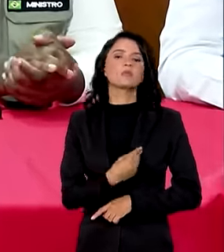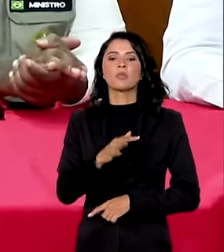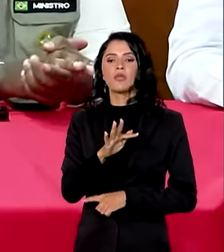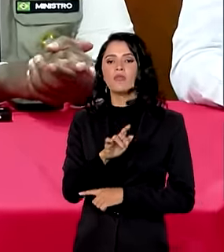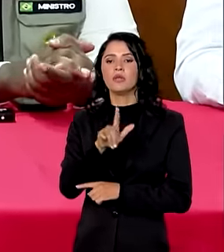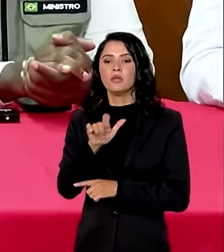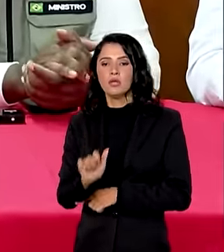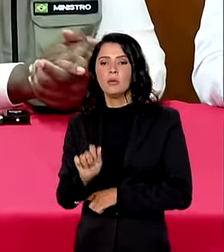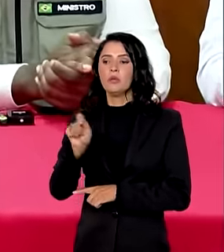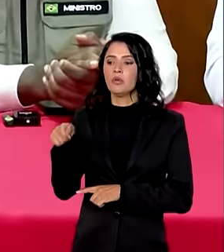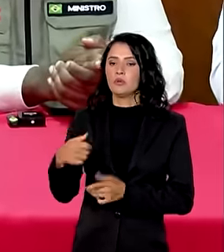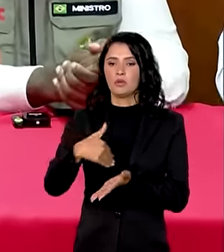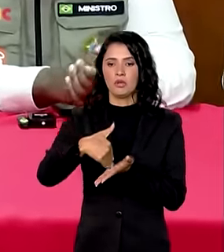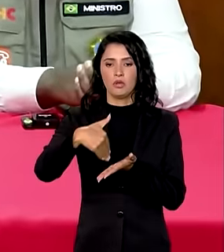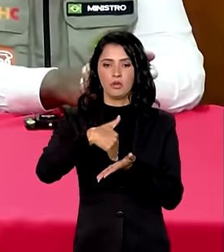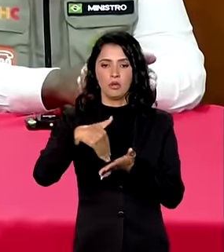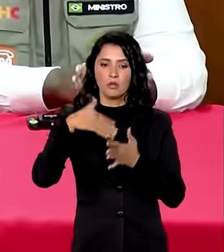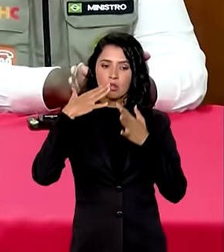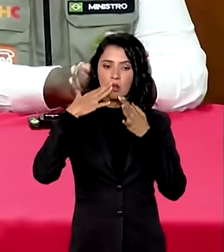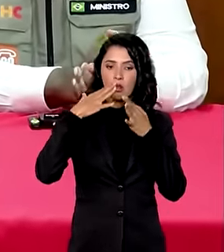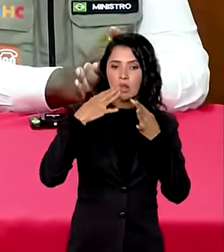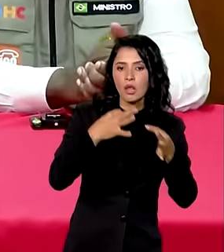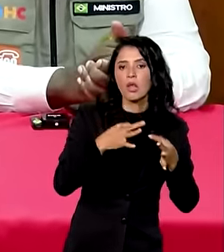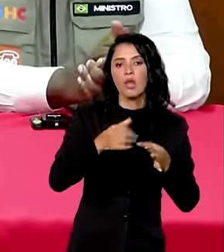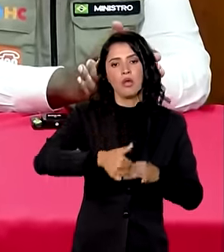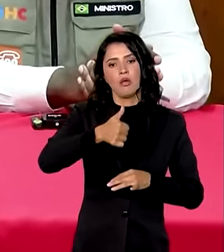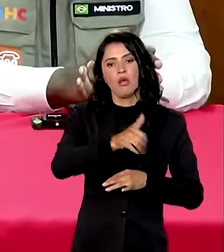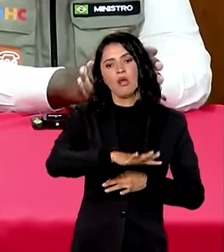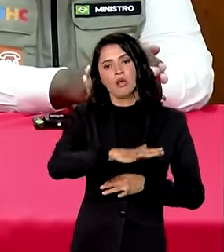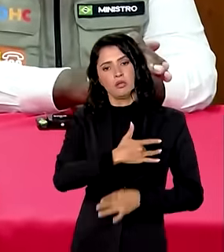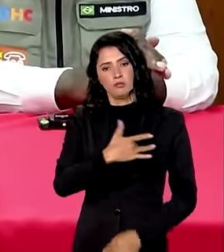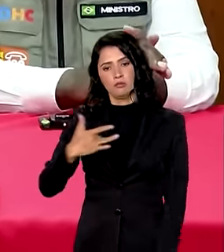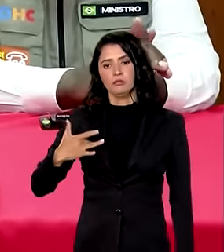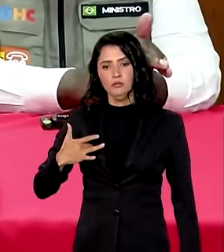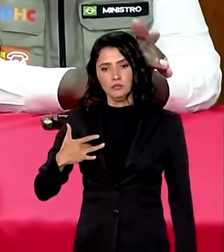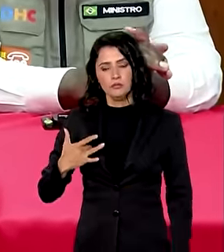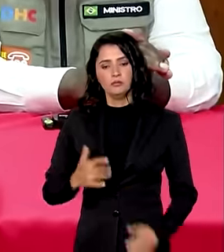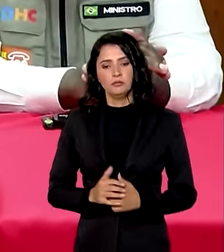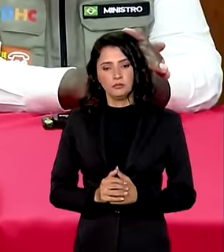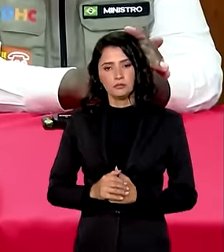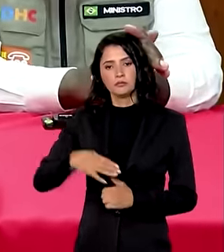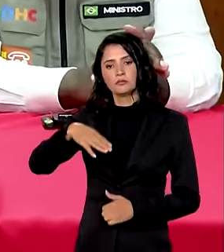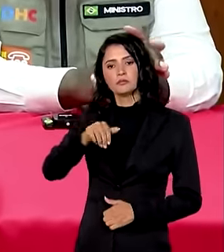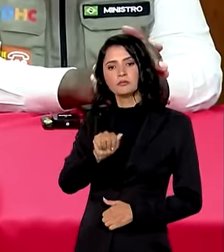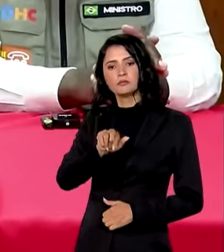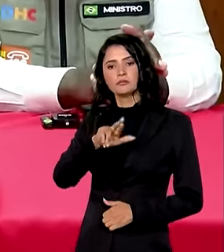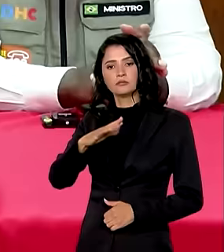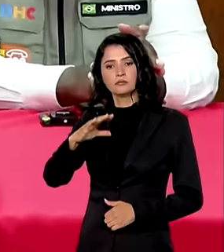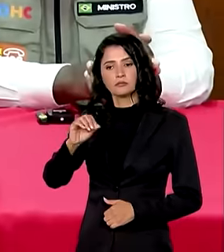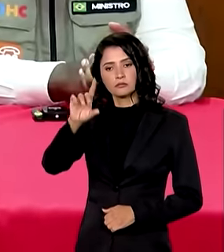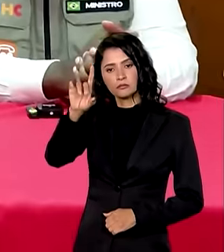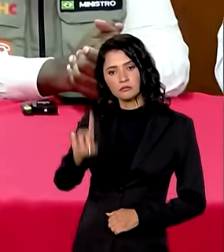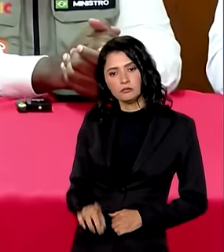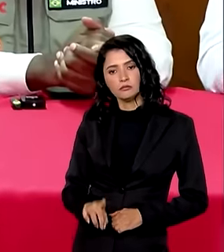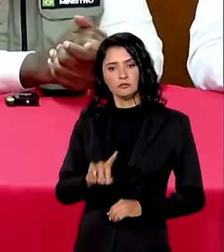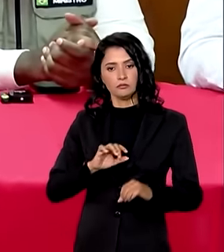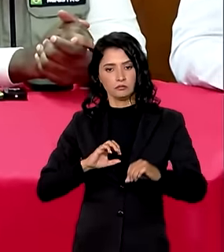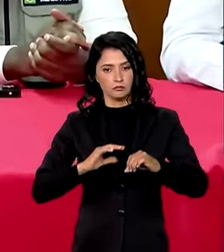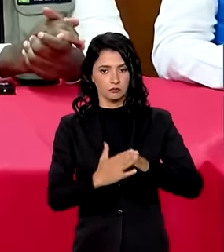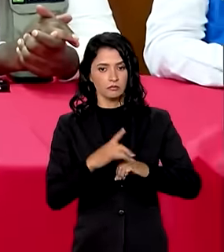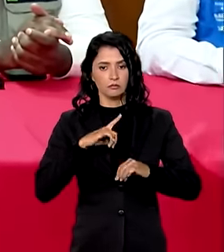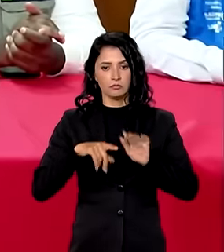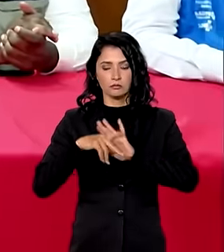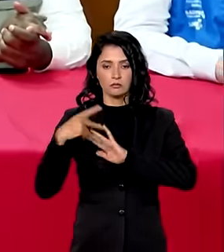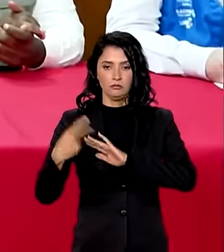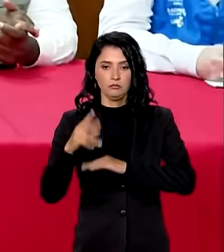Proença, que é o secretário de Atenção Primária e Saúde, o Márcio Garcia, diretor do Departamento de Emergência e